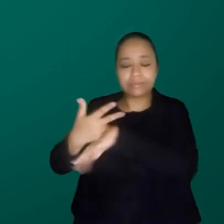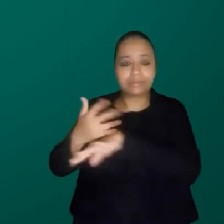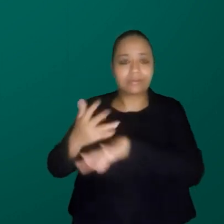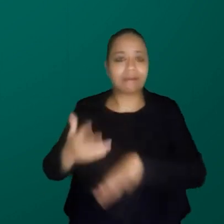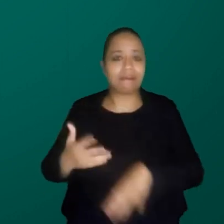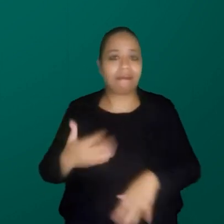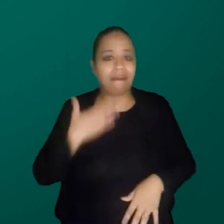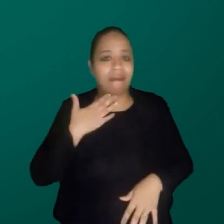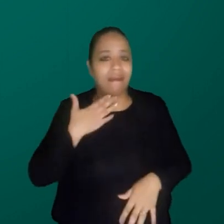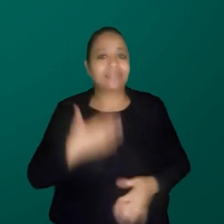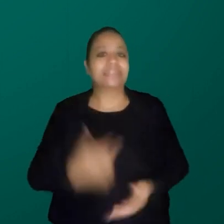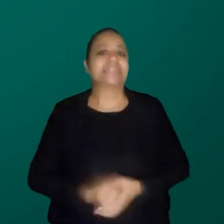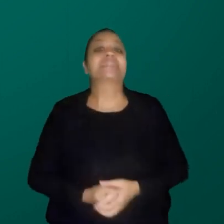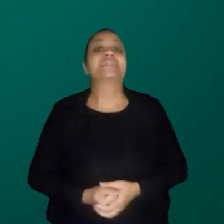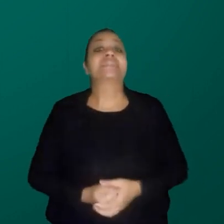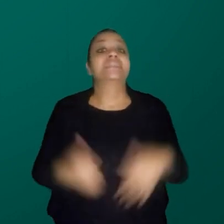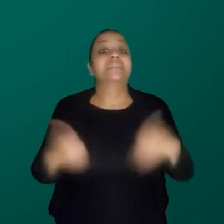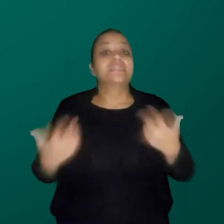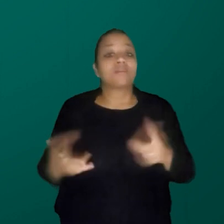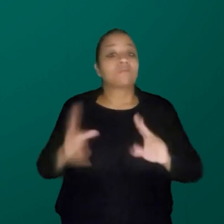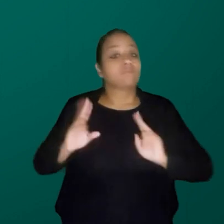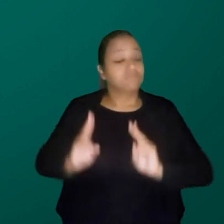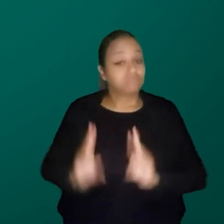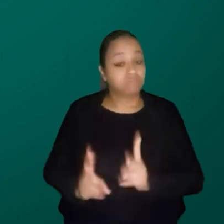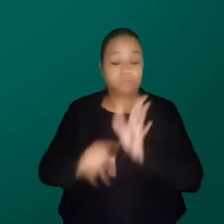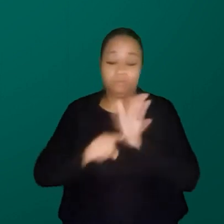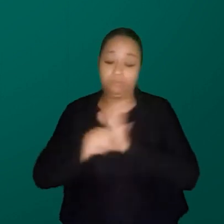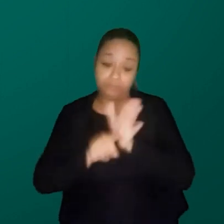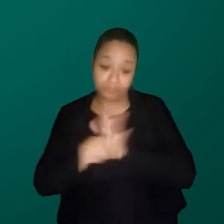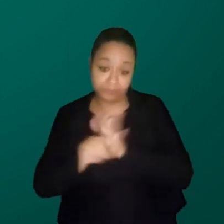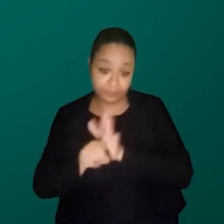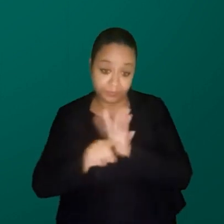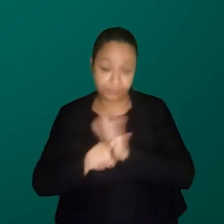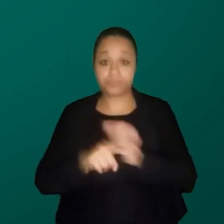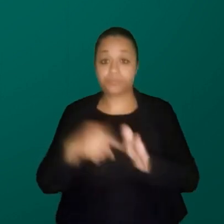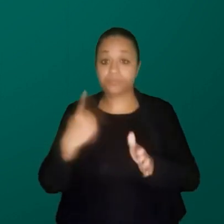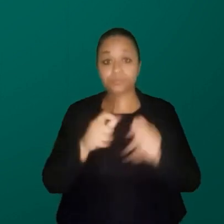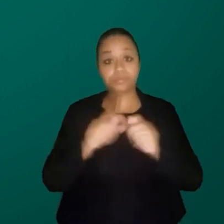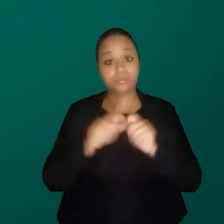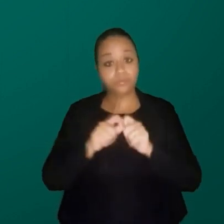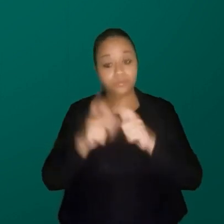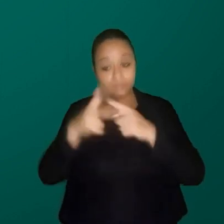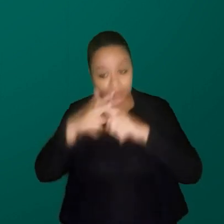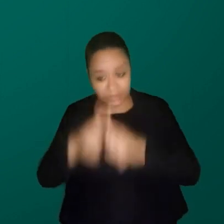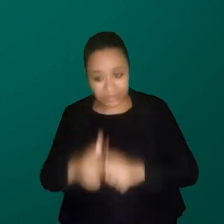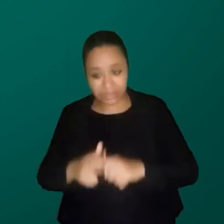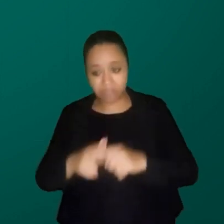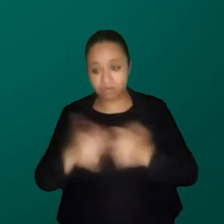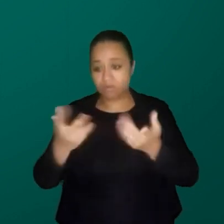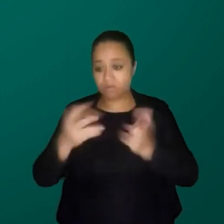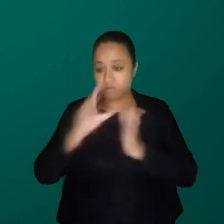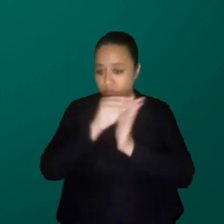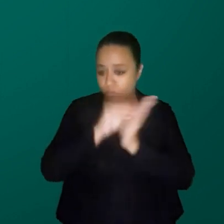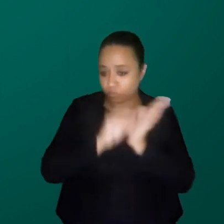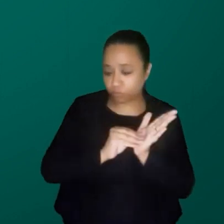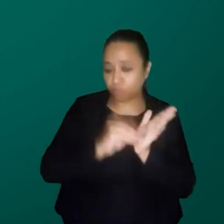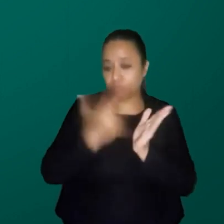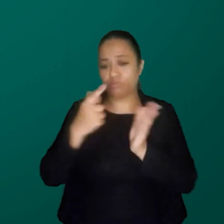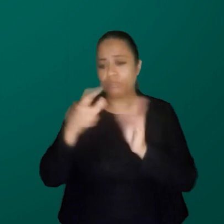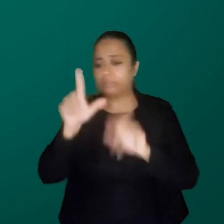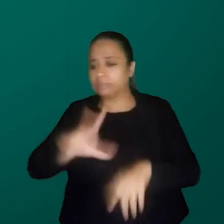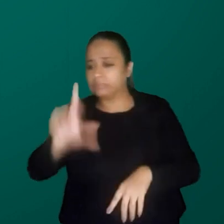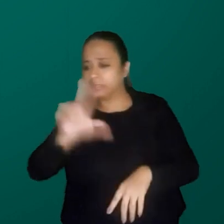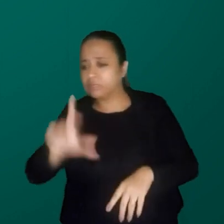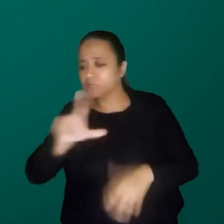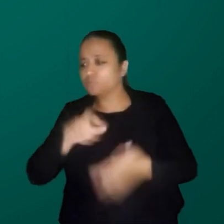Tá. E aí, continuando, com essas pesquisas que a gente faz, a gente fez uma revisão sistemática de literatura, e vamos ver, o que já